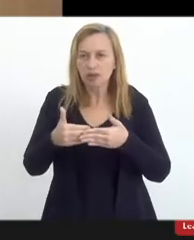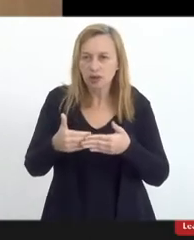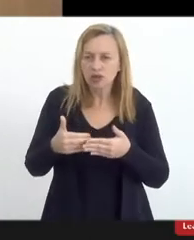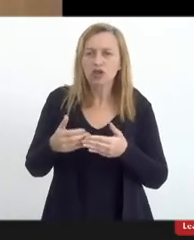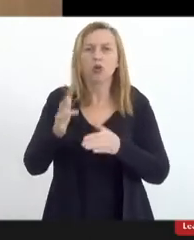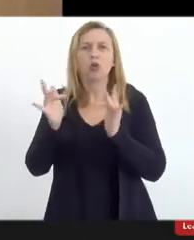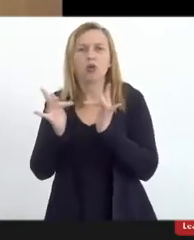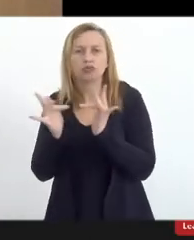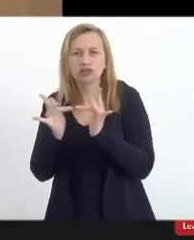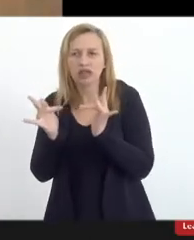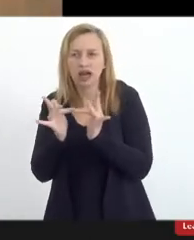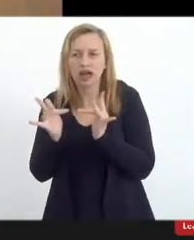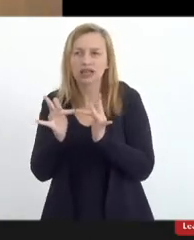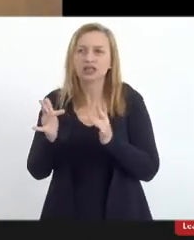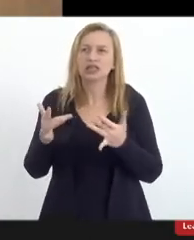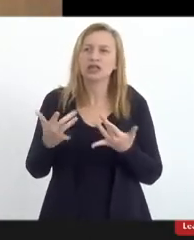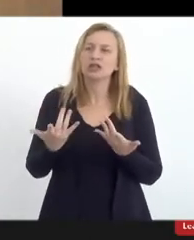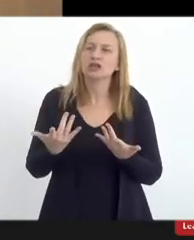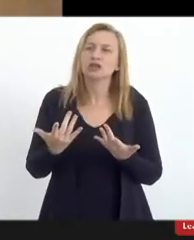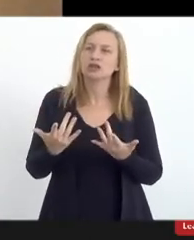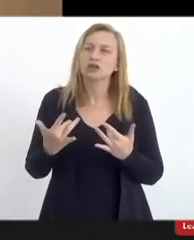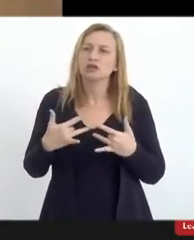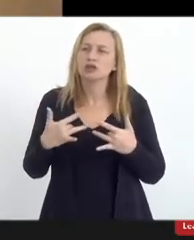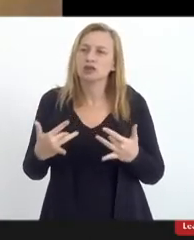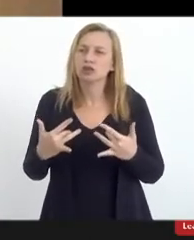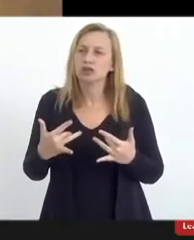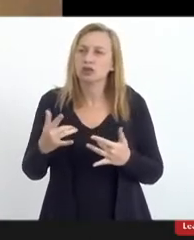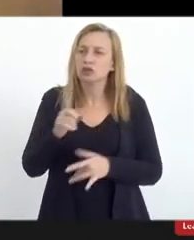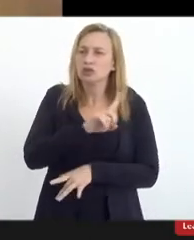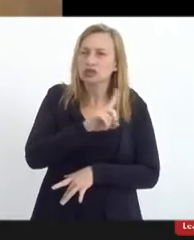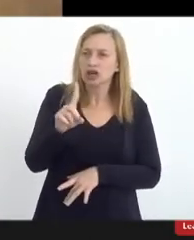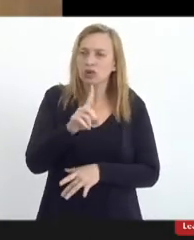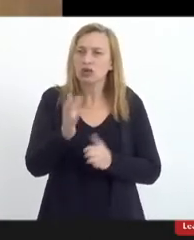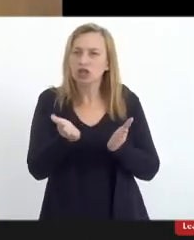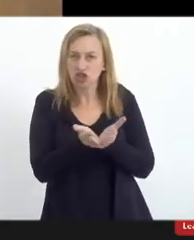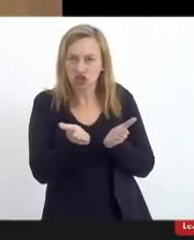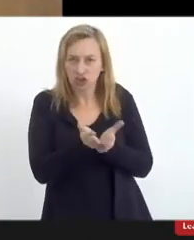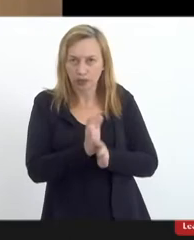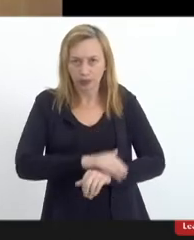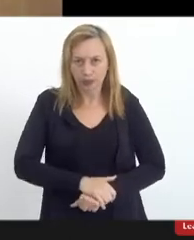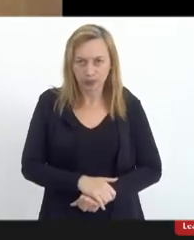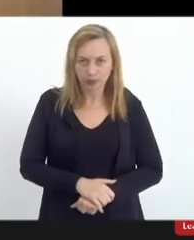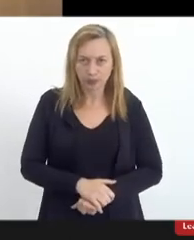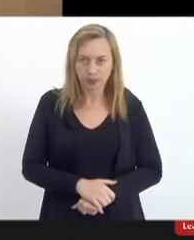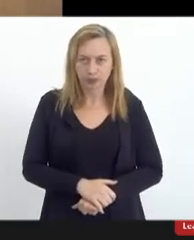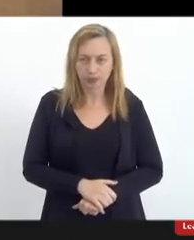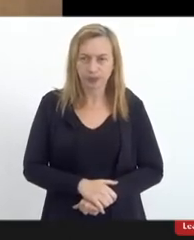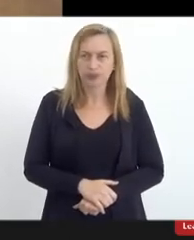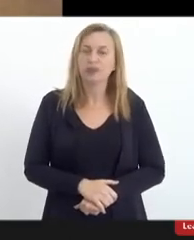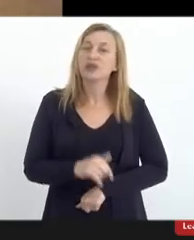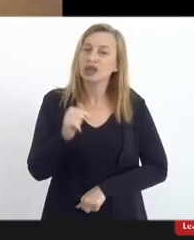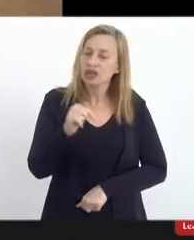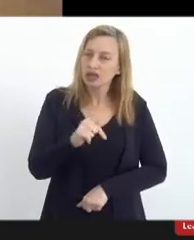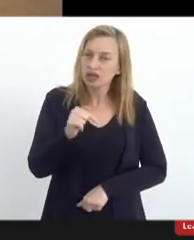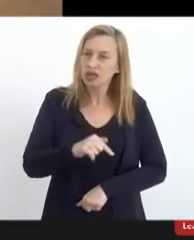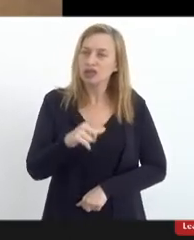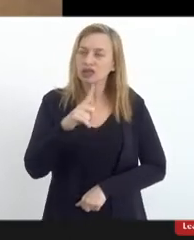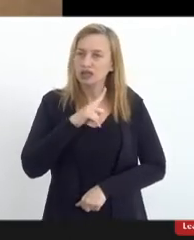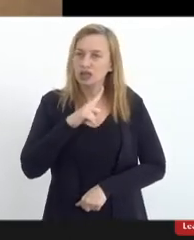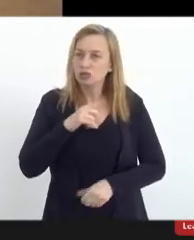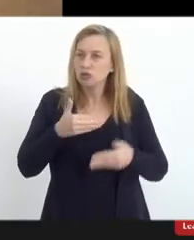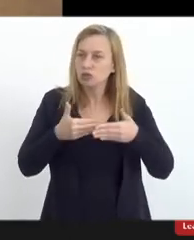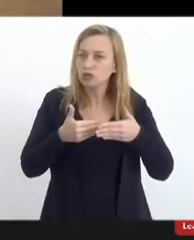mantém contato, fraternidade com os não cristãos. E aqui, nós temos uma